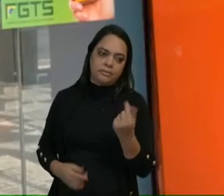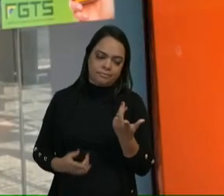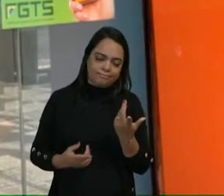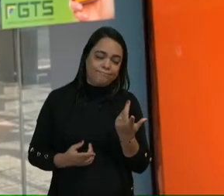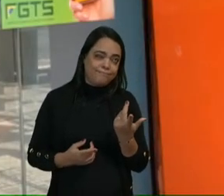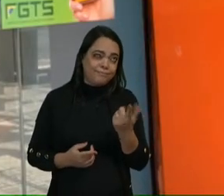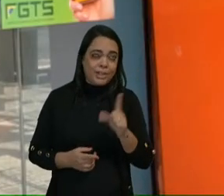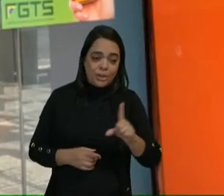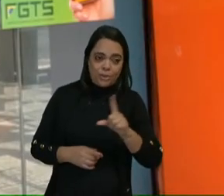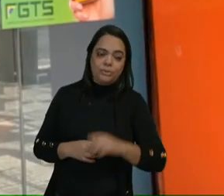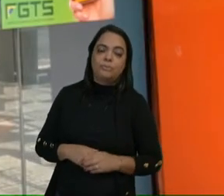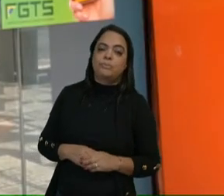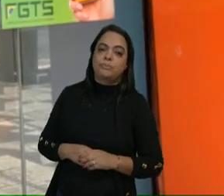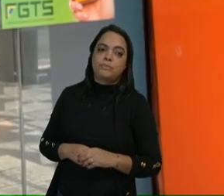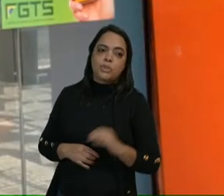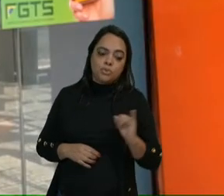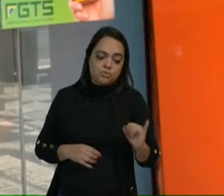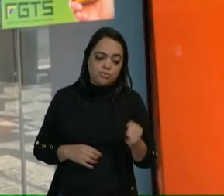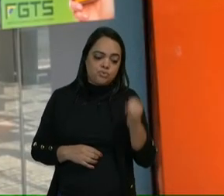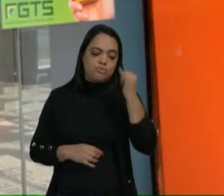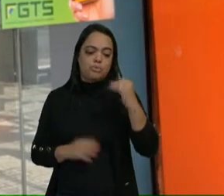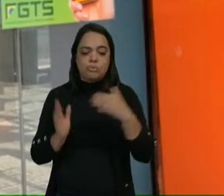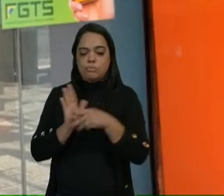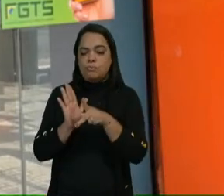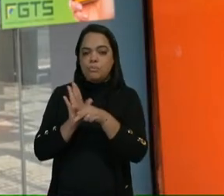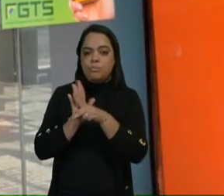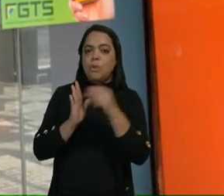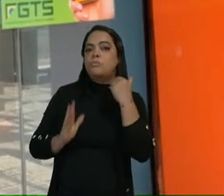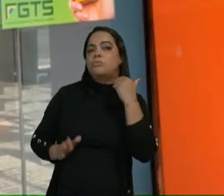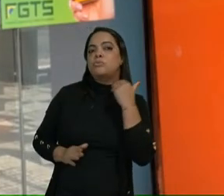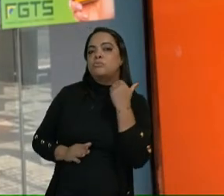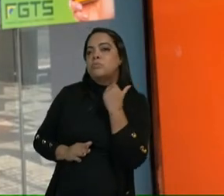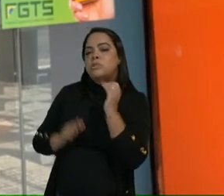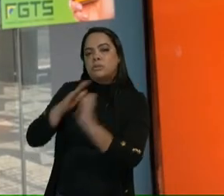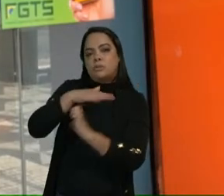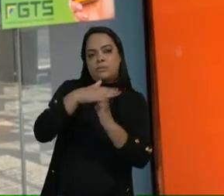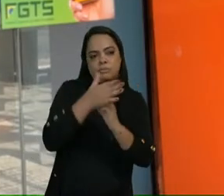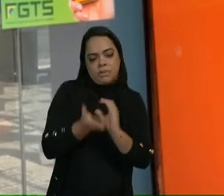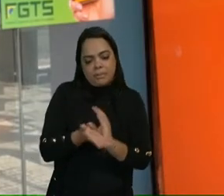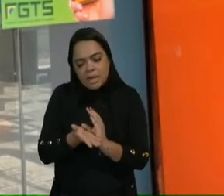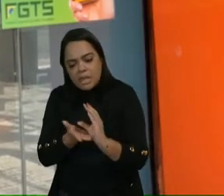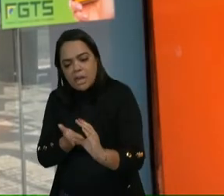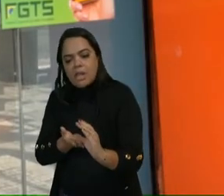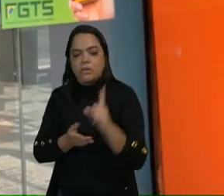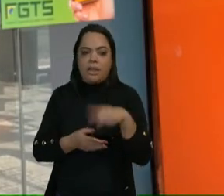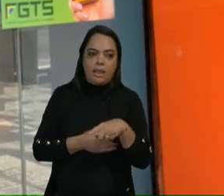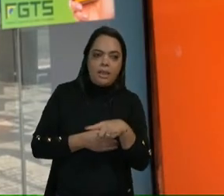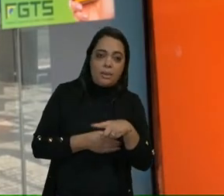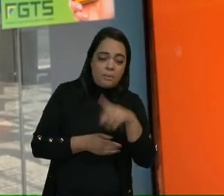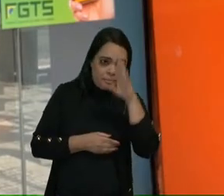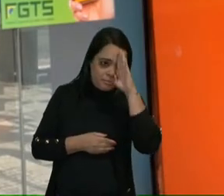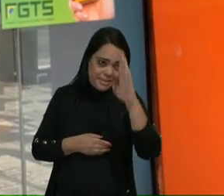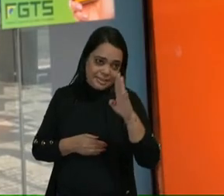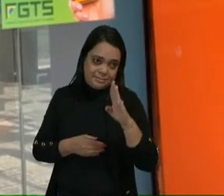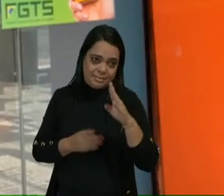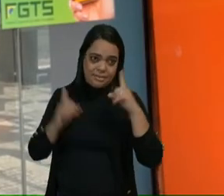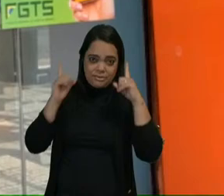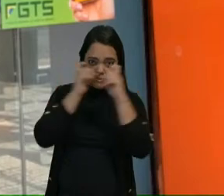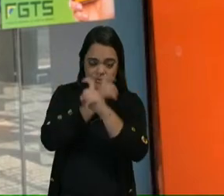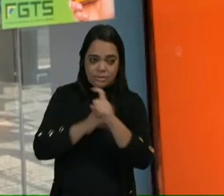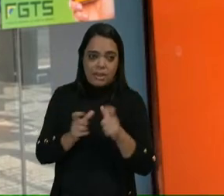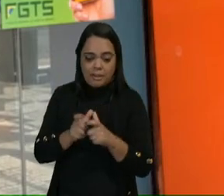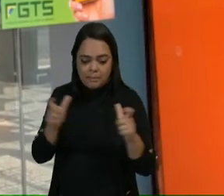Mas, sem dúvida, os juros cobrados pelos bancos e financeiras para oferecer crédito são os grandes vilões. Na maioria das